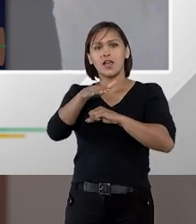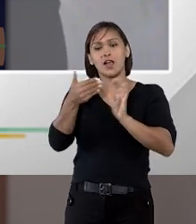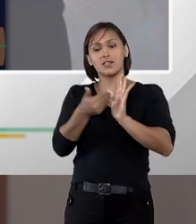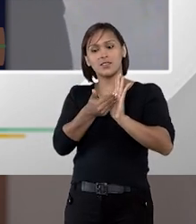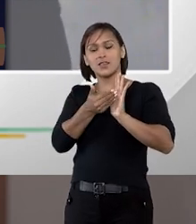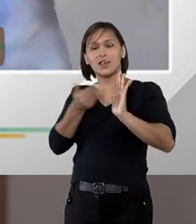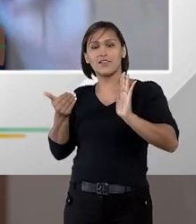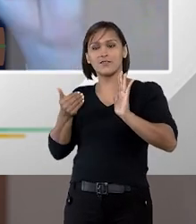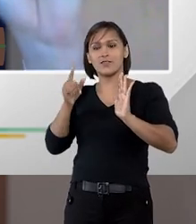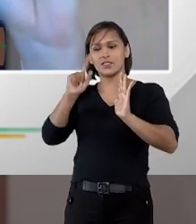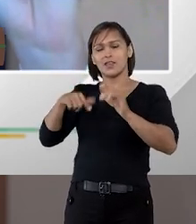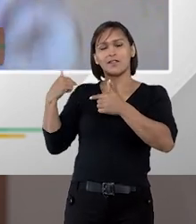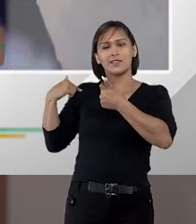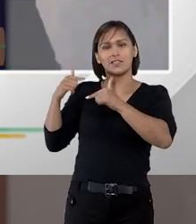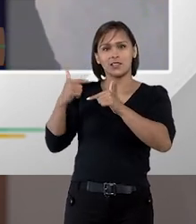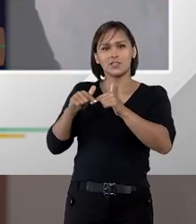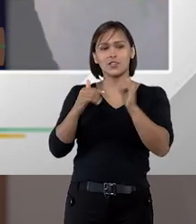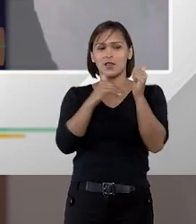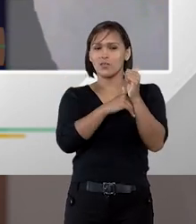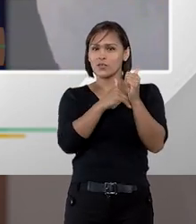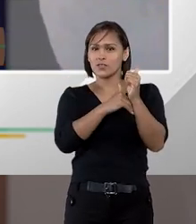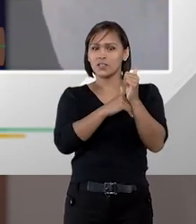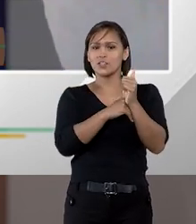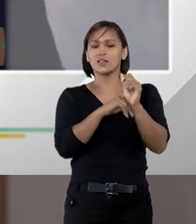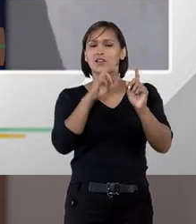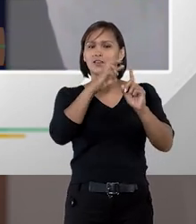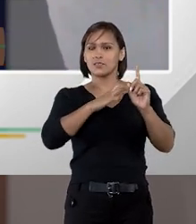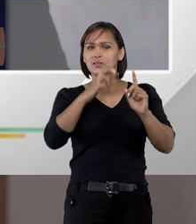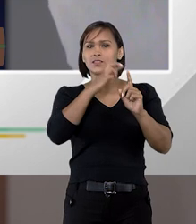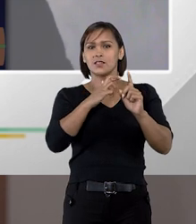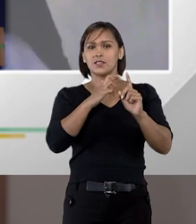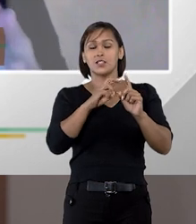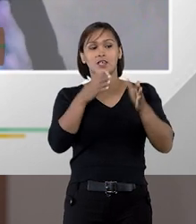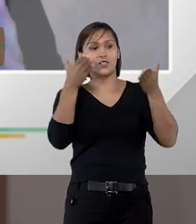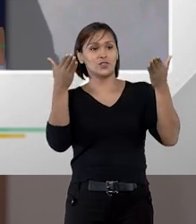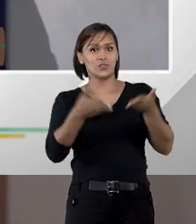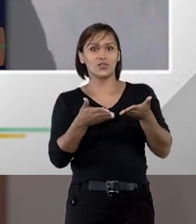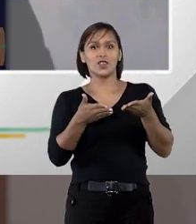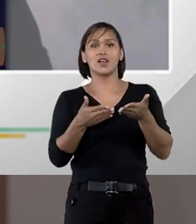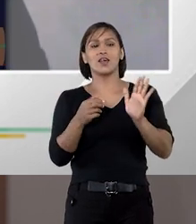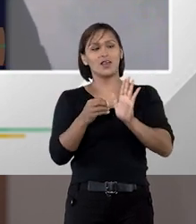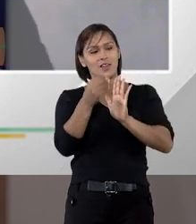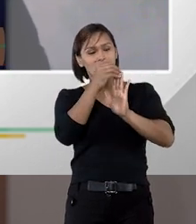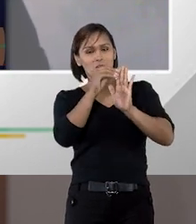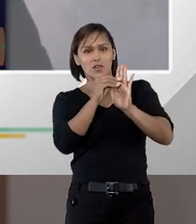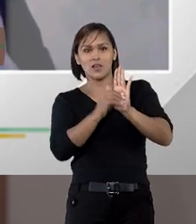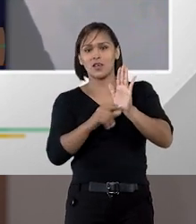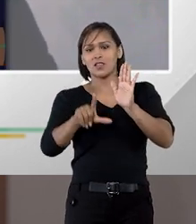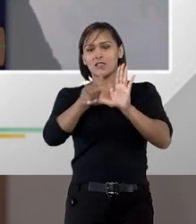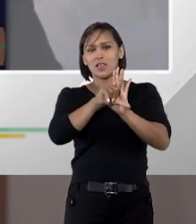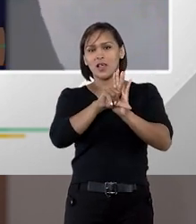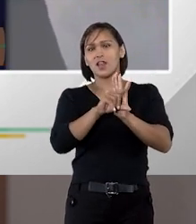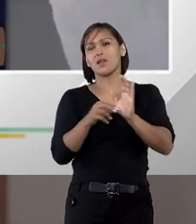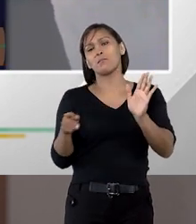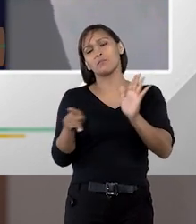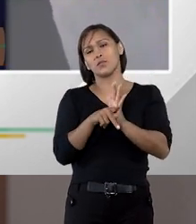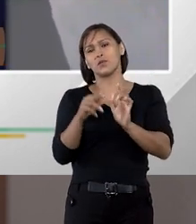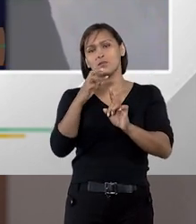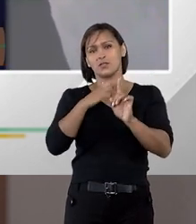aí você tem que afastar aquela tradicional confidencialidade da arbitragem isso já era colocado por exemplo na lei de